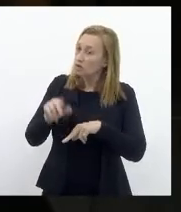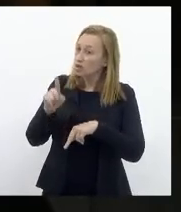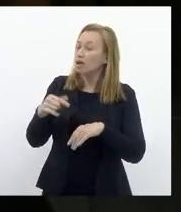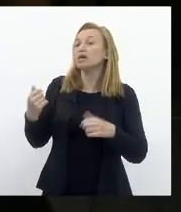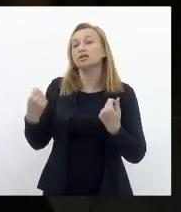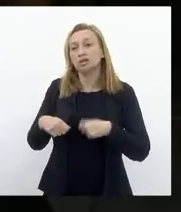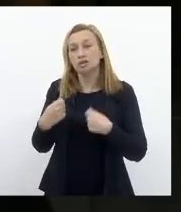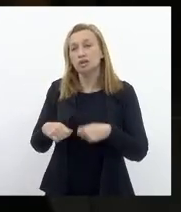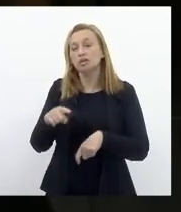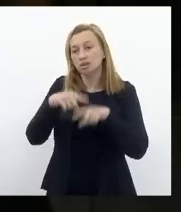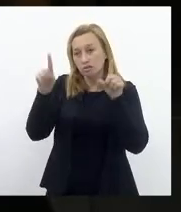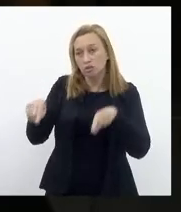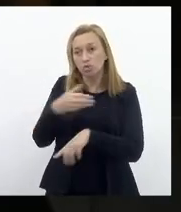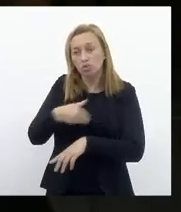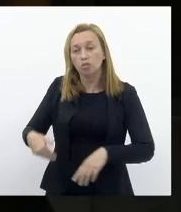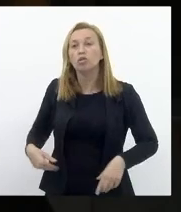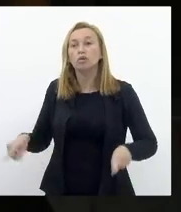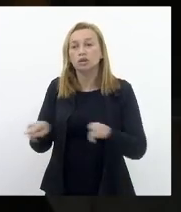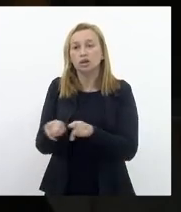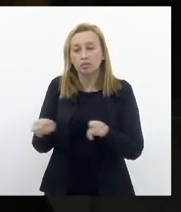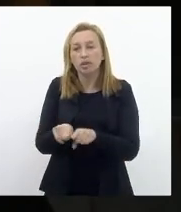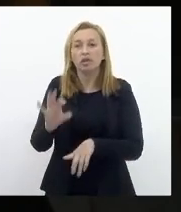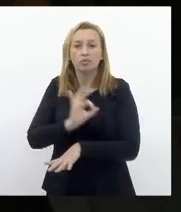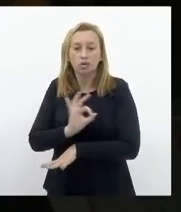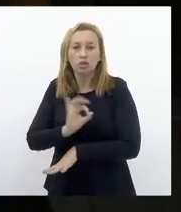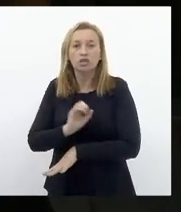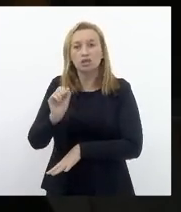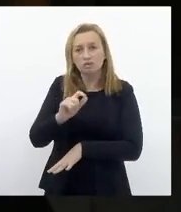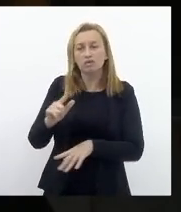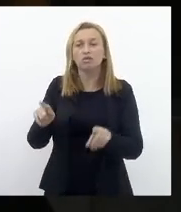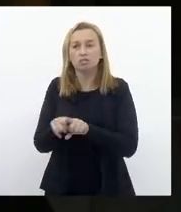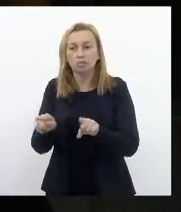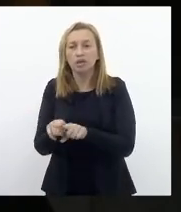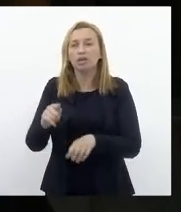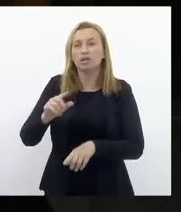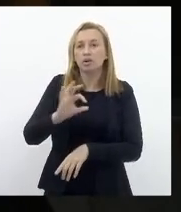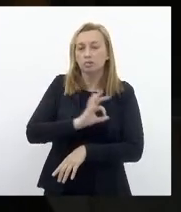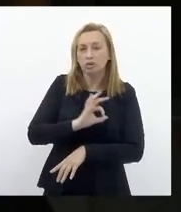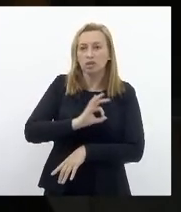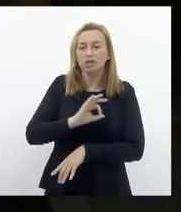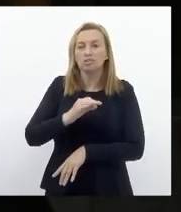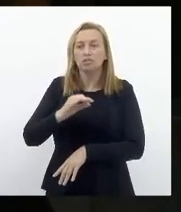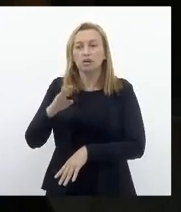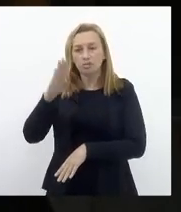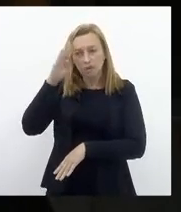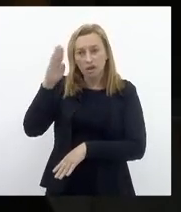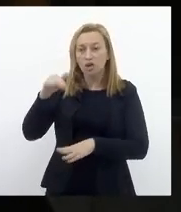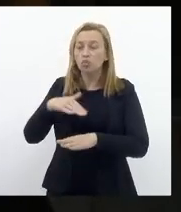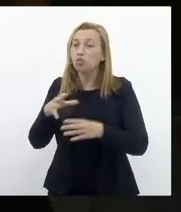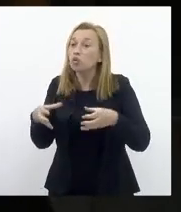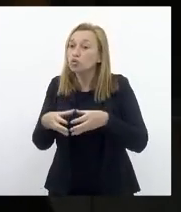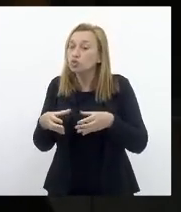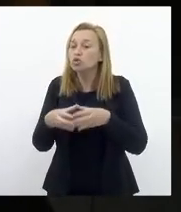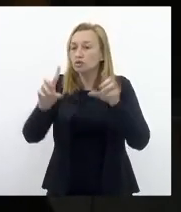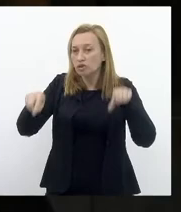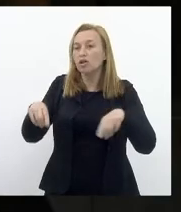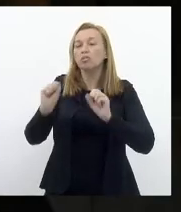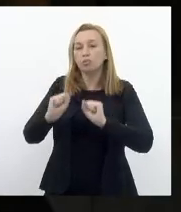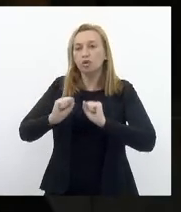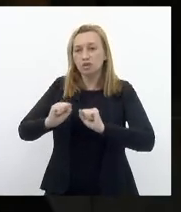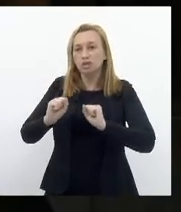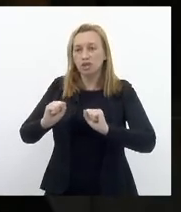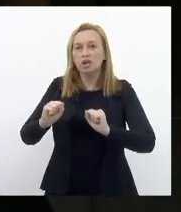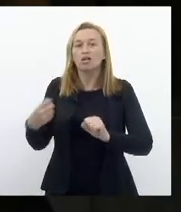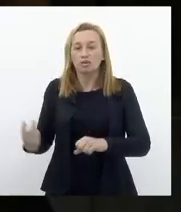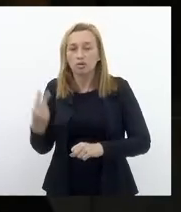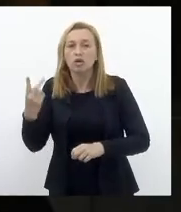Que servidores públicos Também da polícia civil Também da polícia militar Também no corpo de bombeiros Como conjunto dos servidores Possam ter Esse dispositivo De